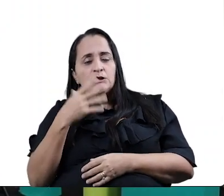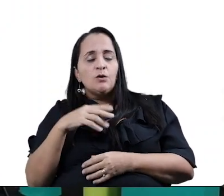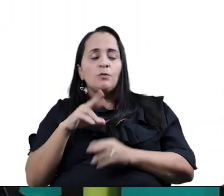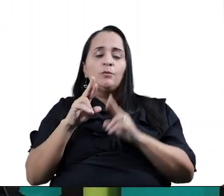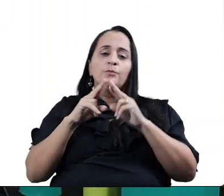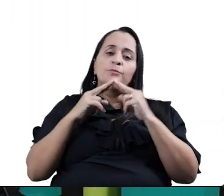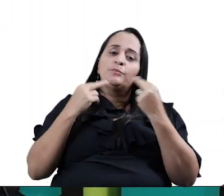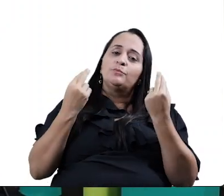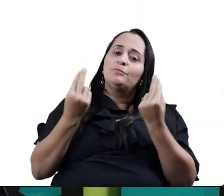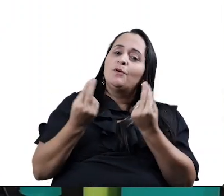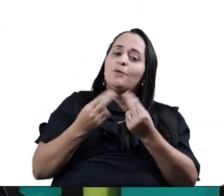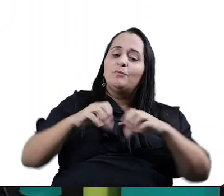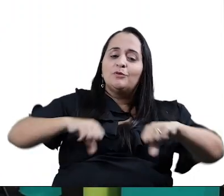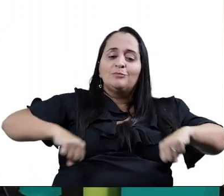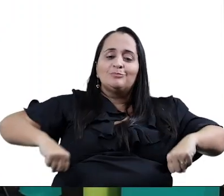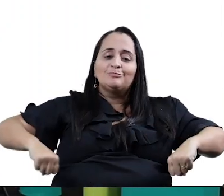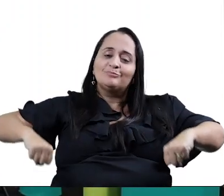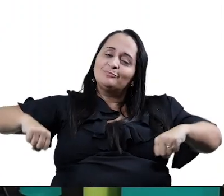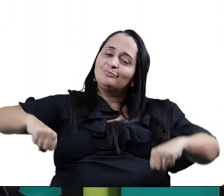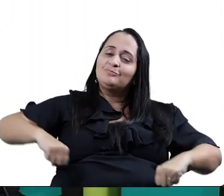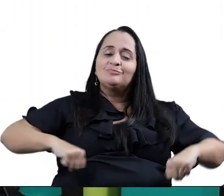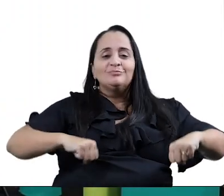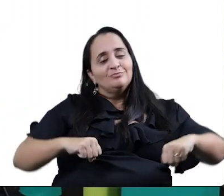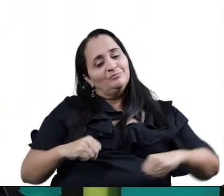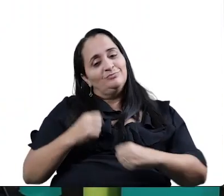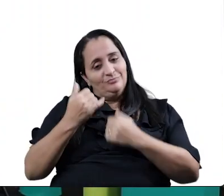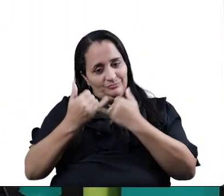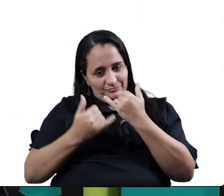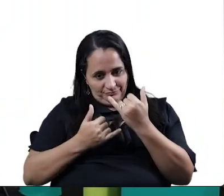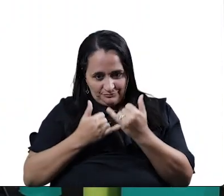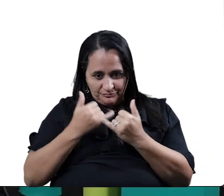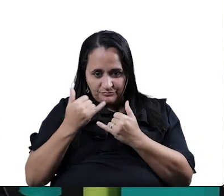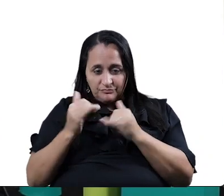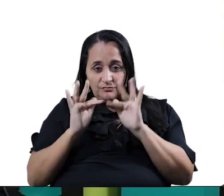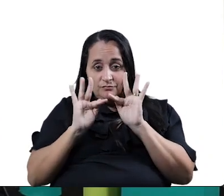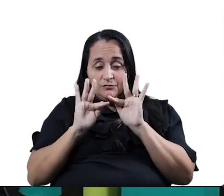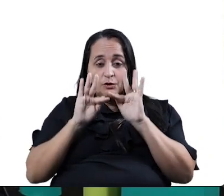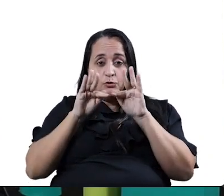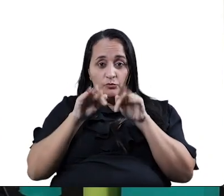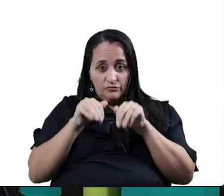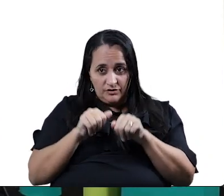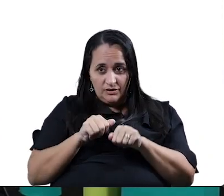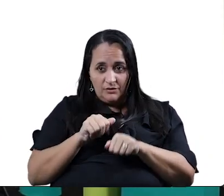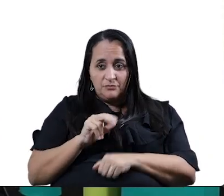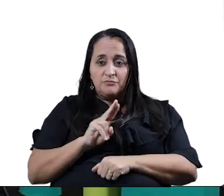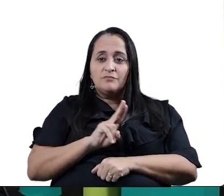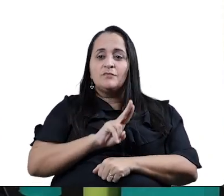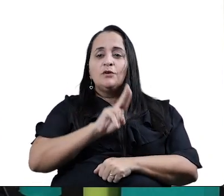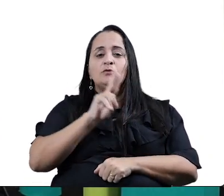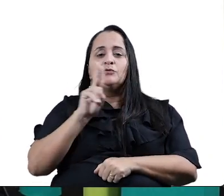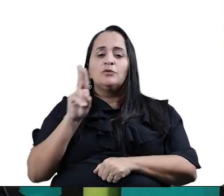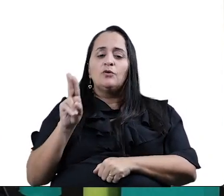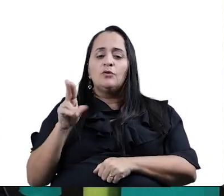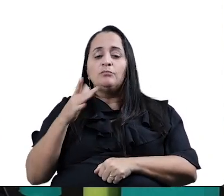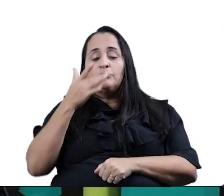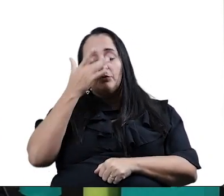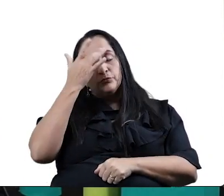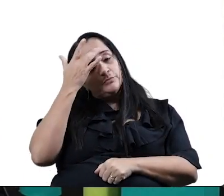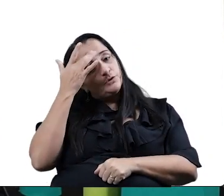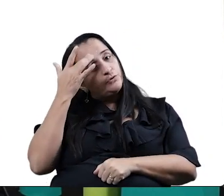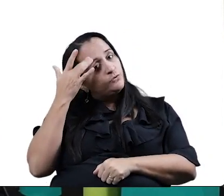de roda, essas cantigas, normalmente, quando chega nesse final, alguém diz um versinho.